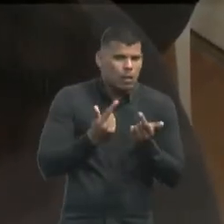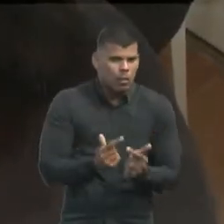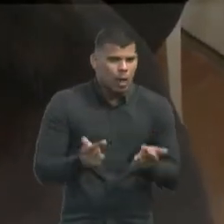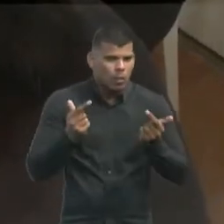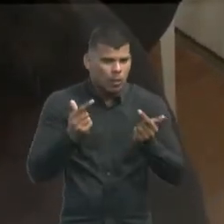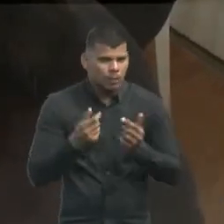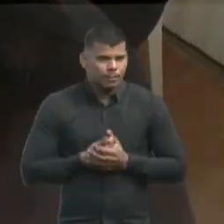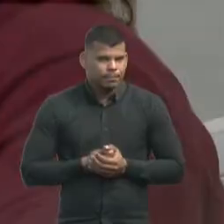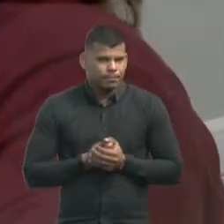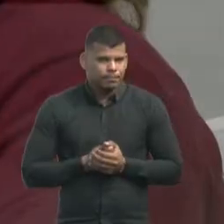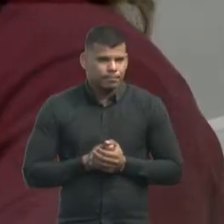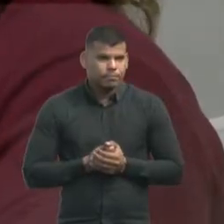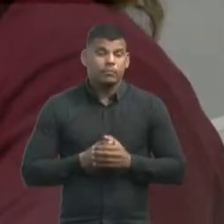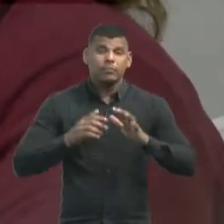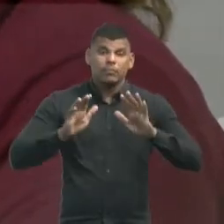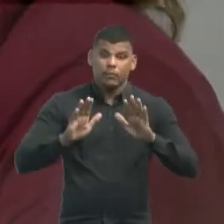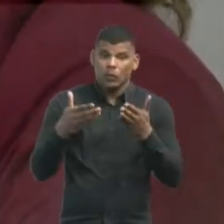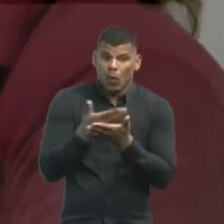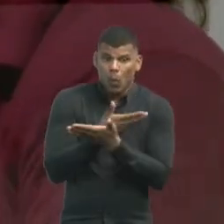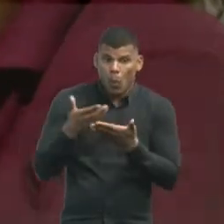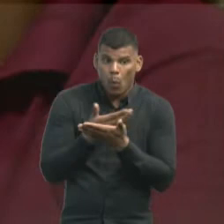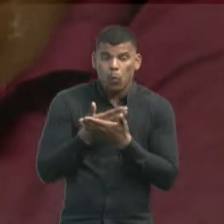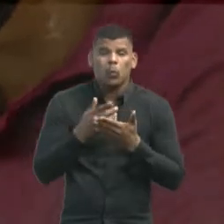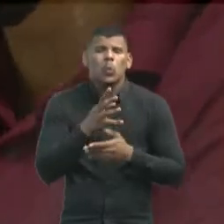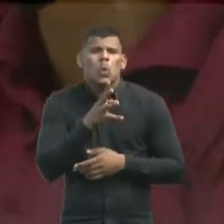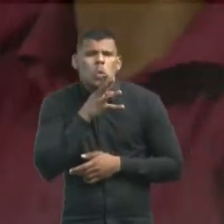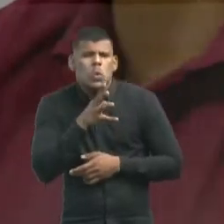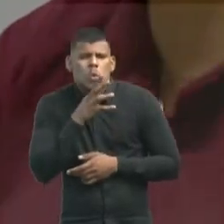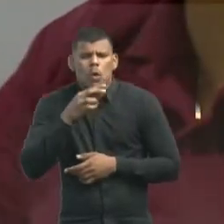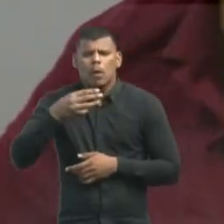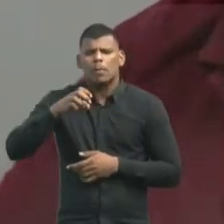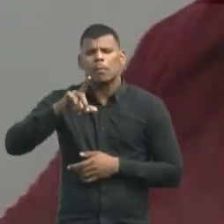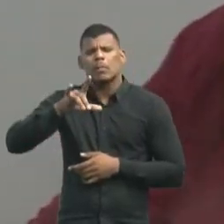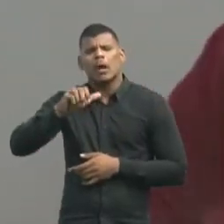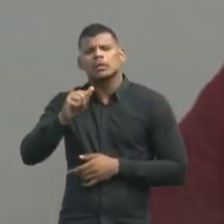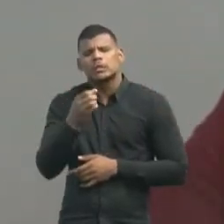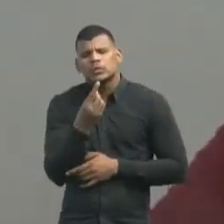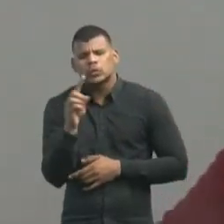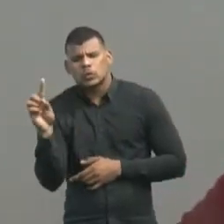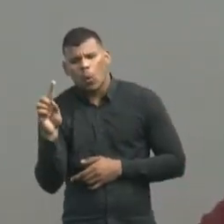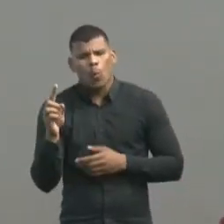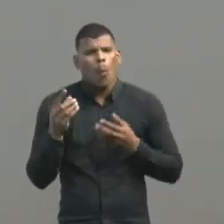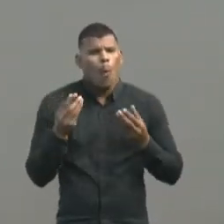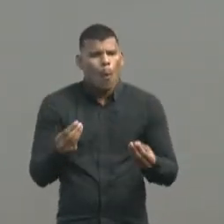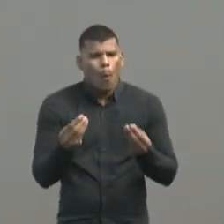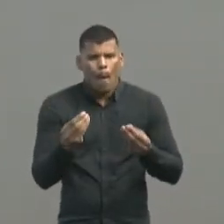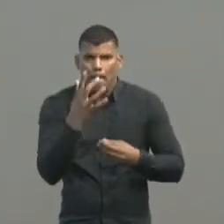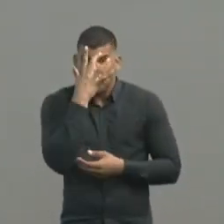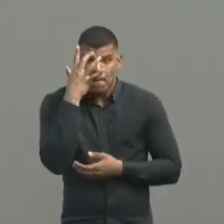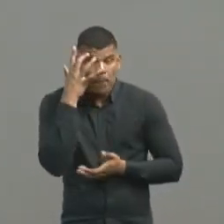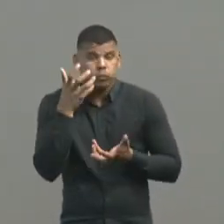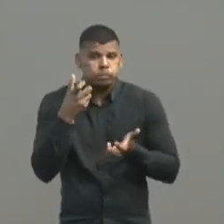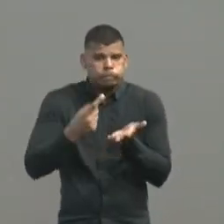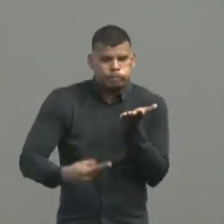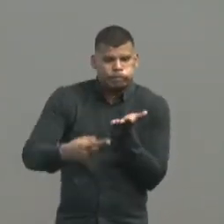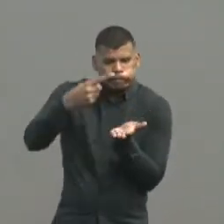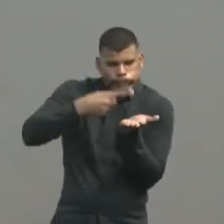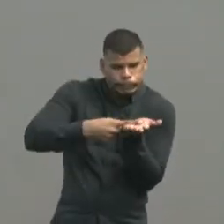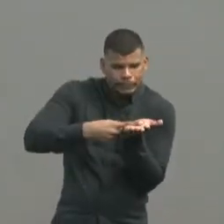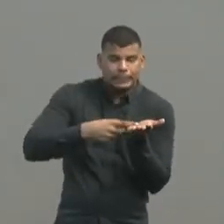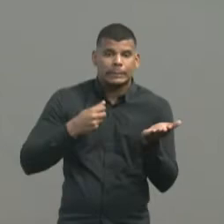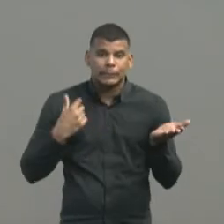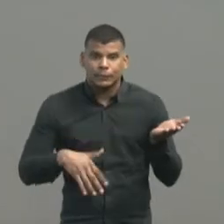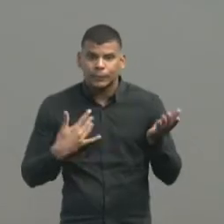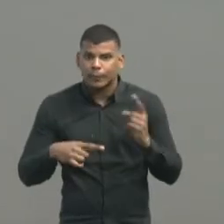voluntariado. Muitos deles conhecem a mediação sendo parte interessada de um acordo e acabam se